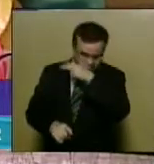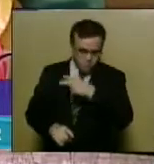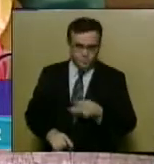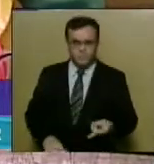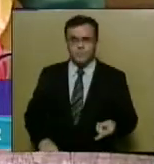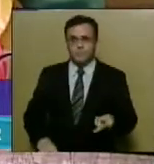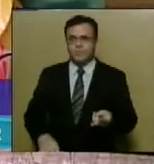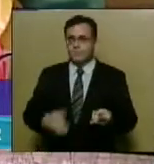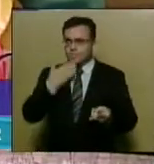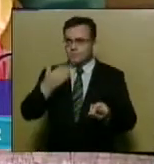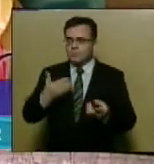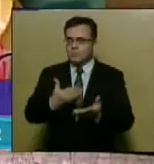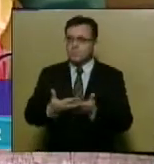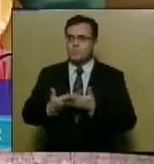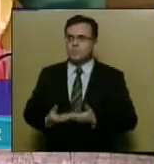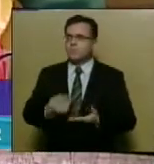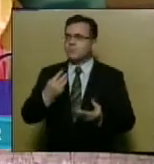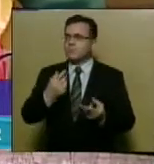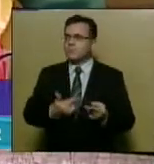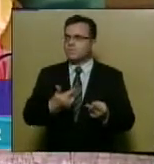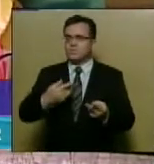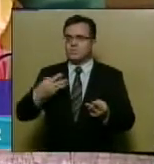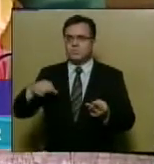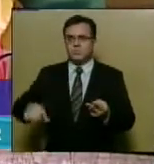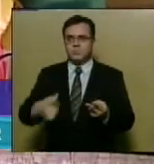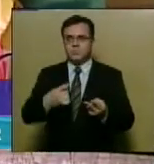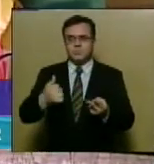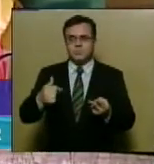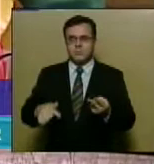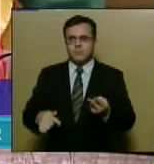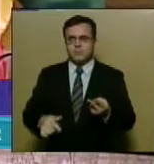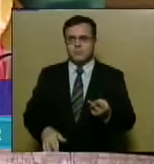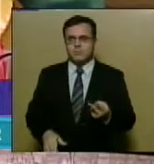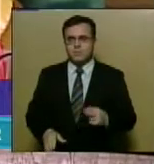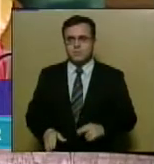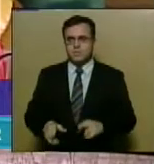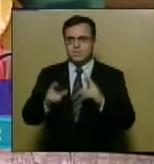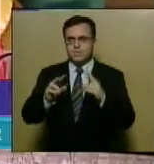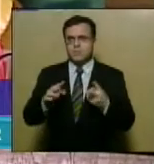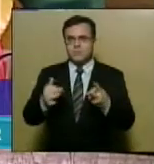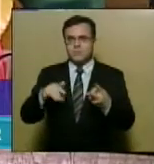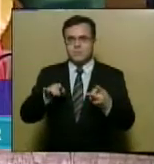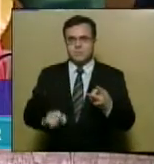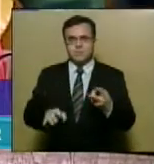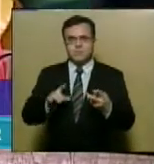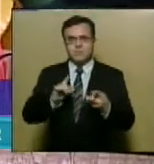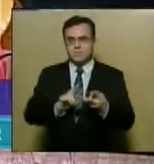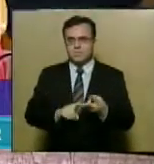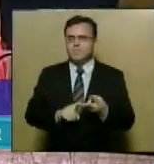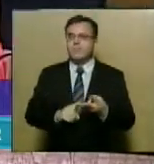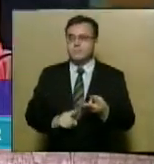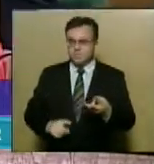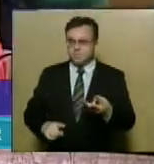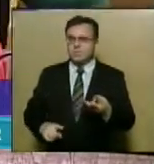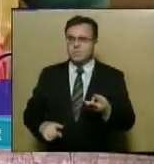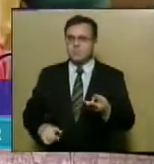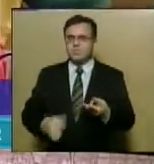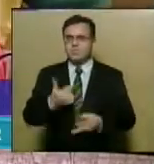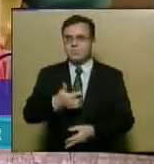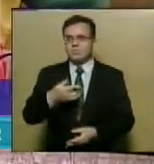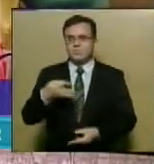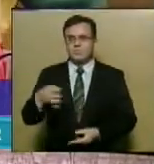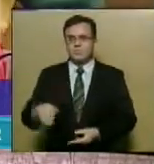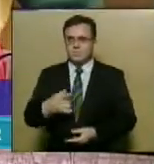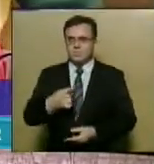Requerimento do número 239 de 2017, de autoria do deputado Garibaldi Mendonça. Requerimento do número 240